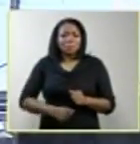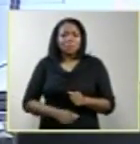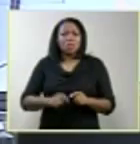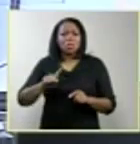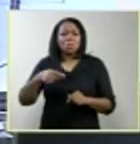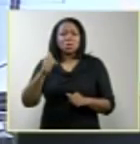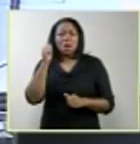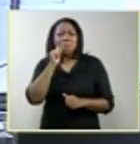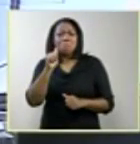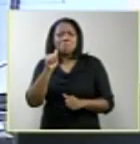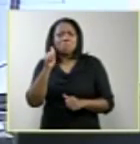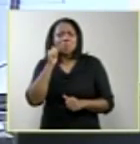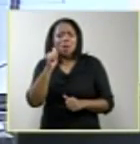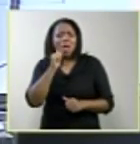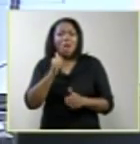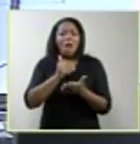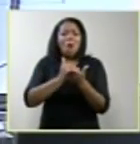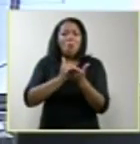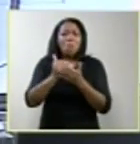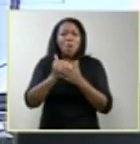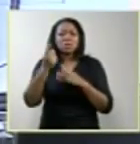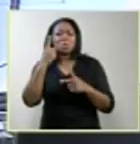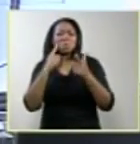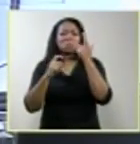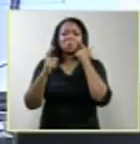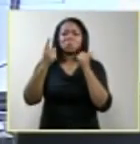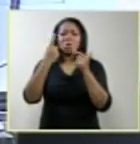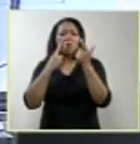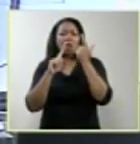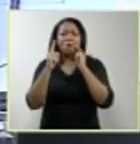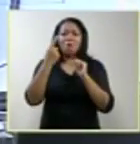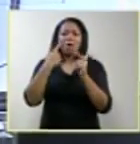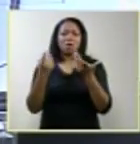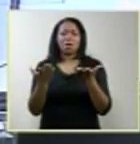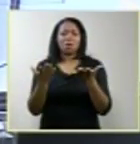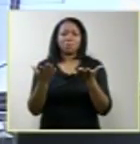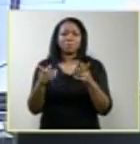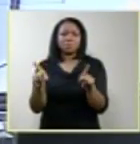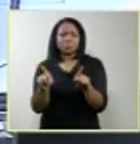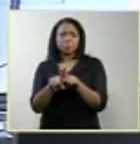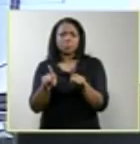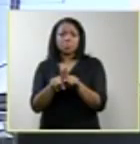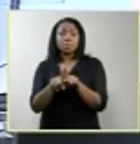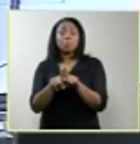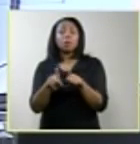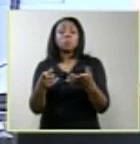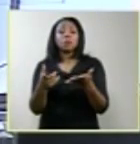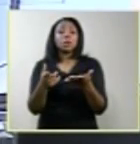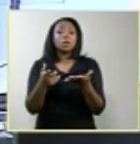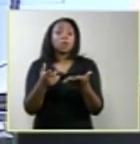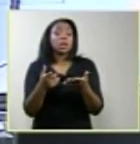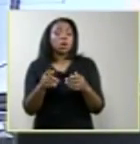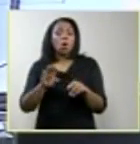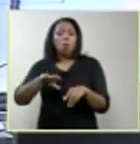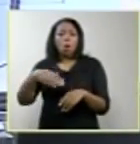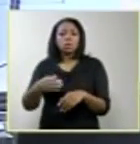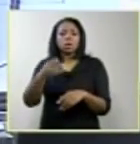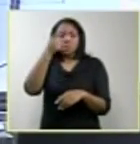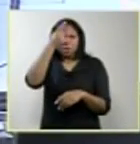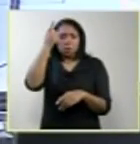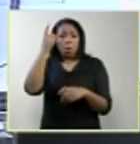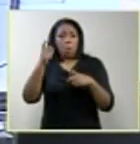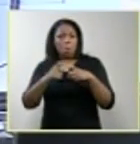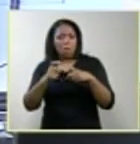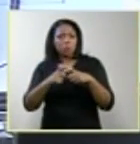chorar desesperadamente, procuram o médico imediatamente, querem ser atendidas na hora, e o próprio ultrassonografista já